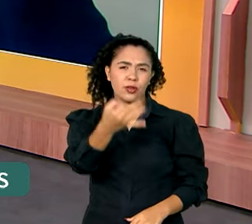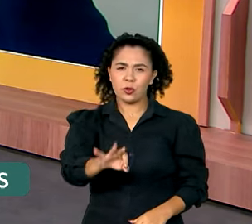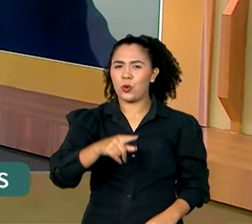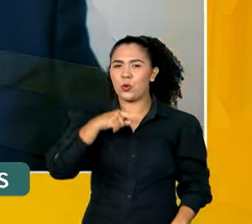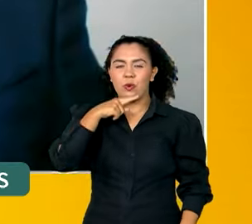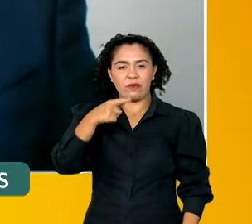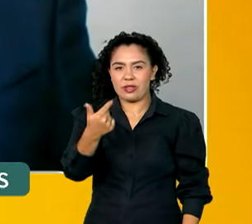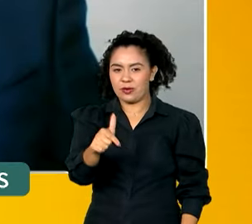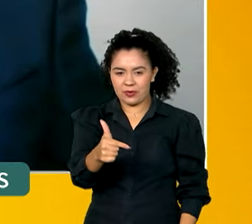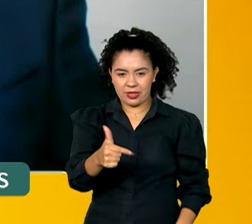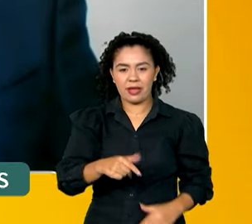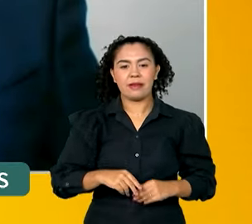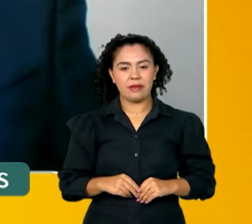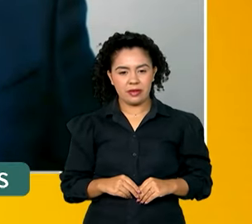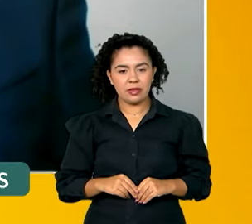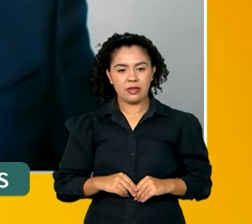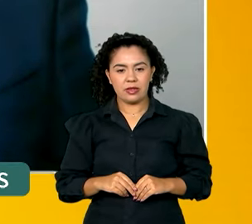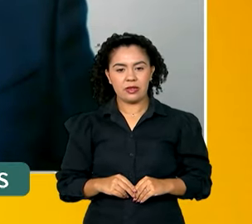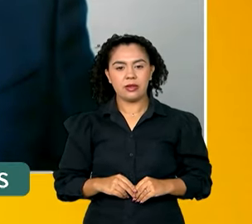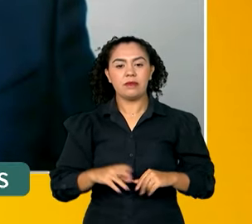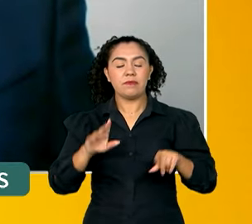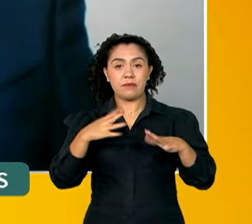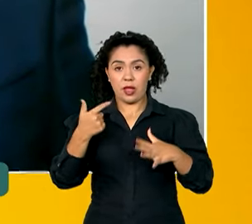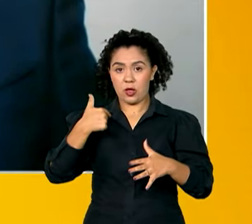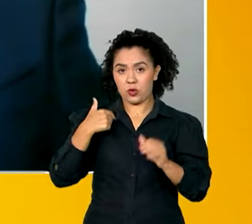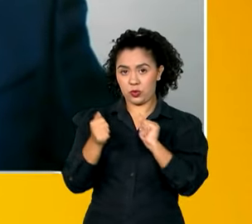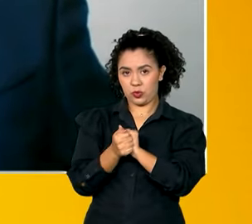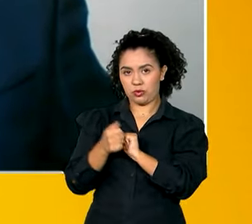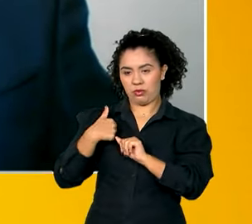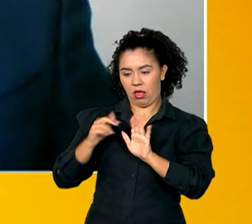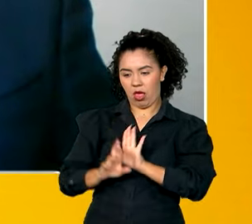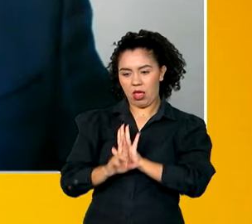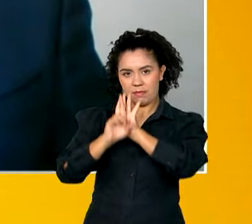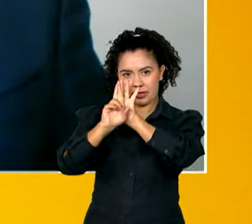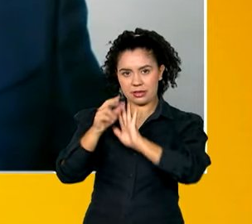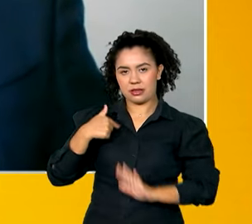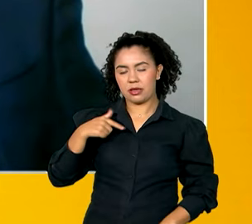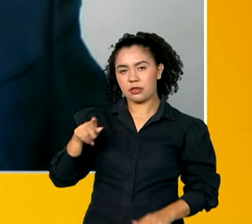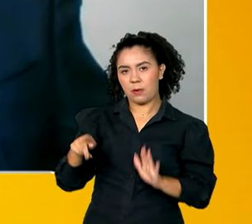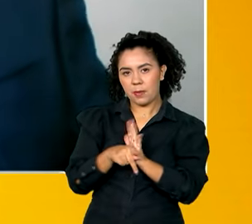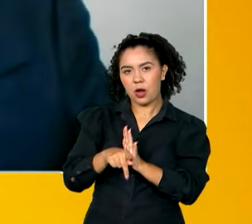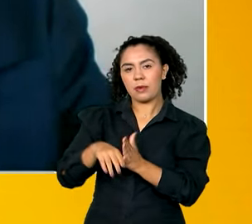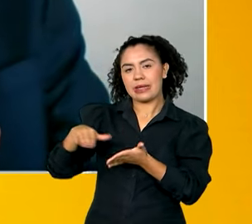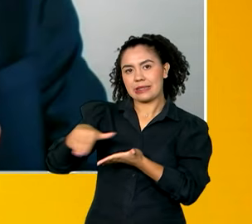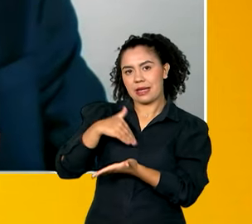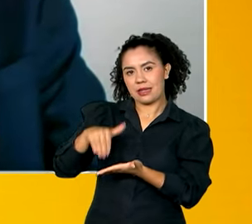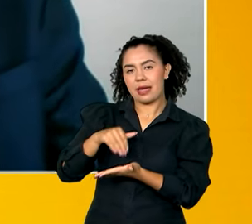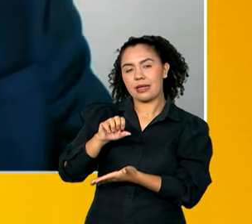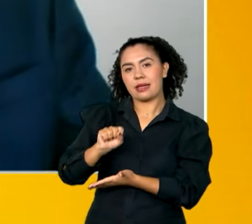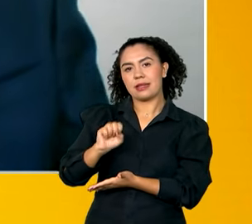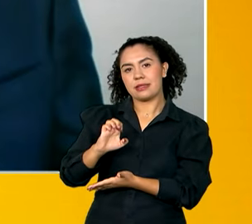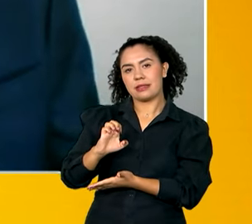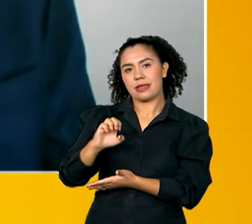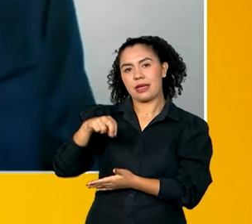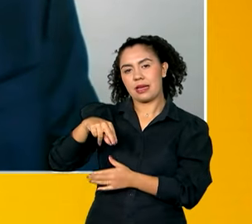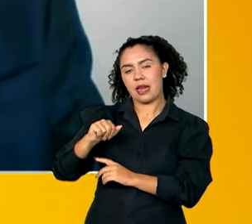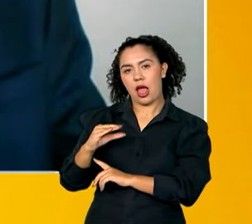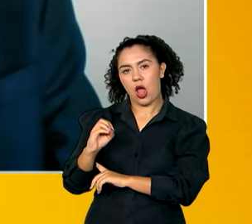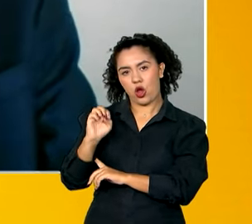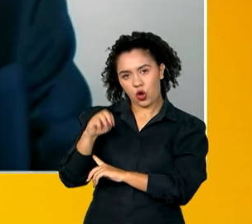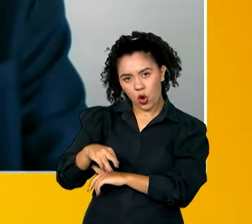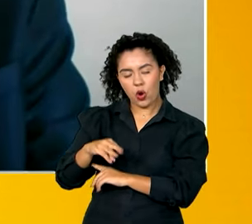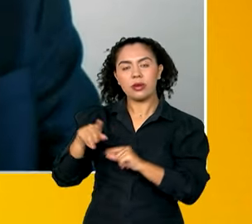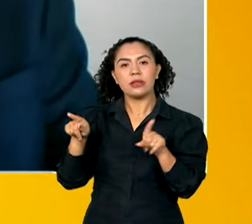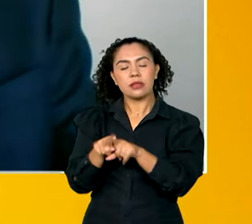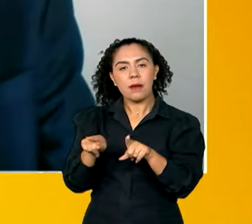percebido, desde que eu me encontro à frente da Senacom, as reuniões que faço com as empresas, os